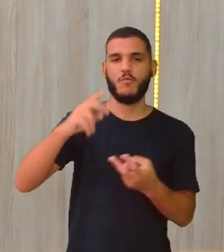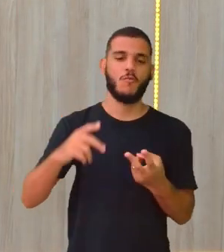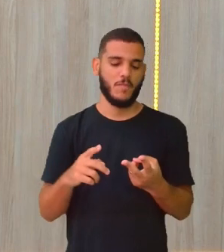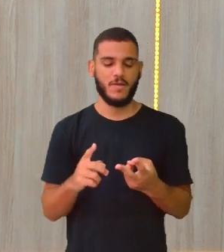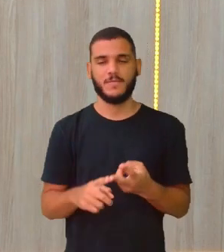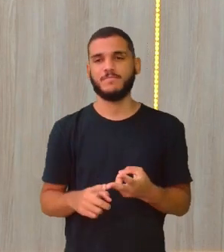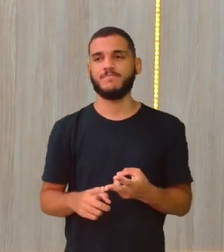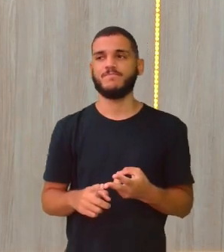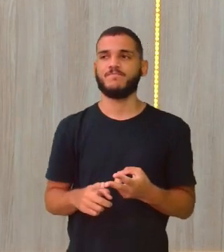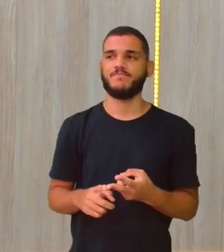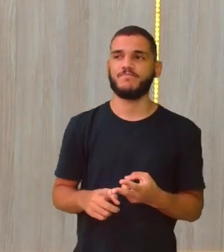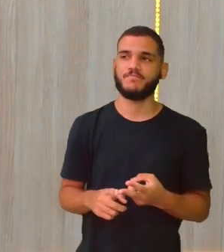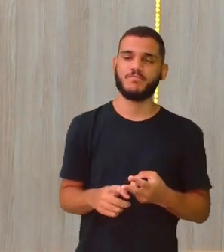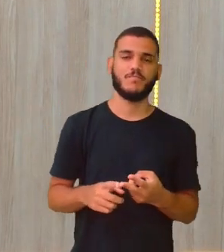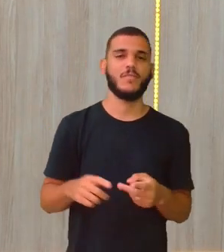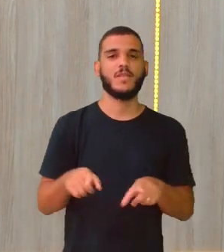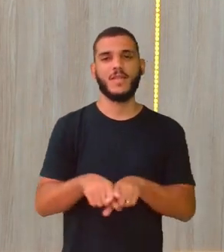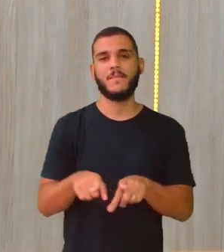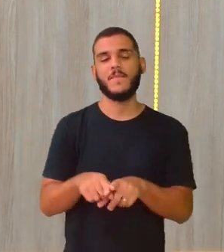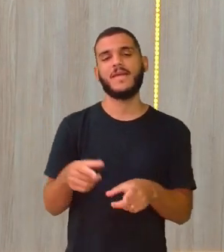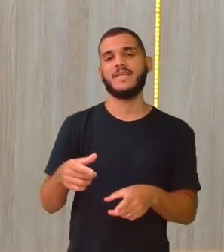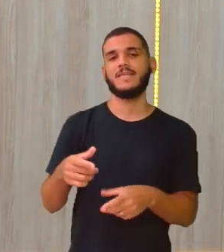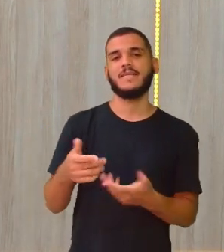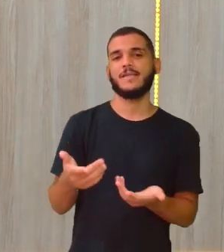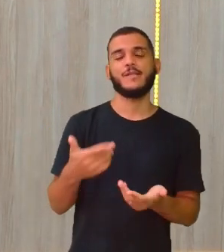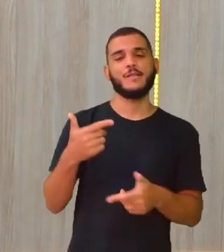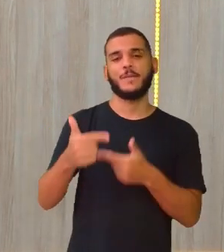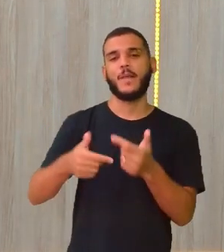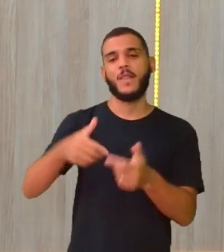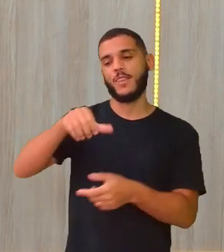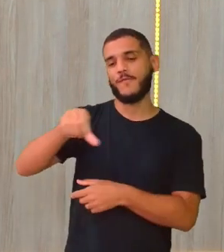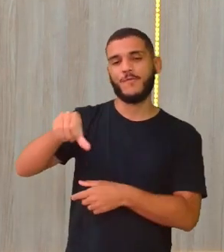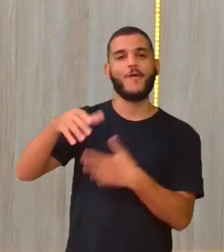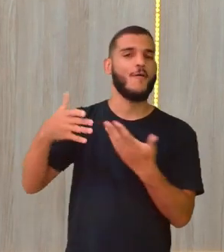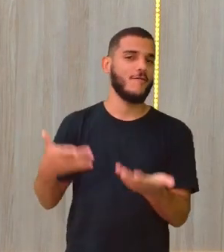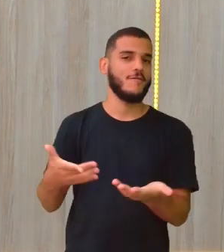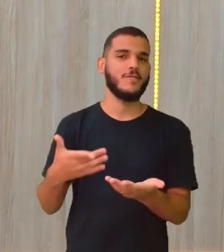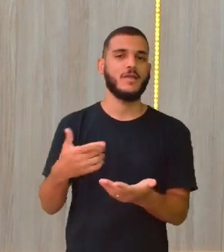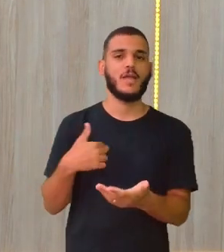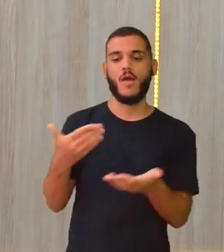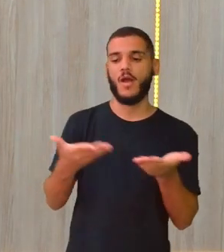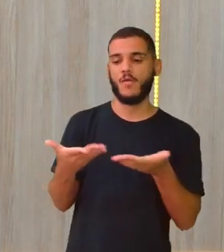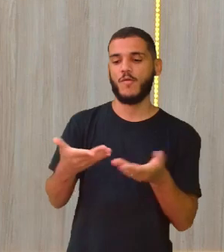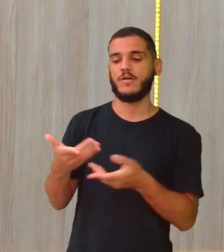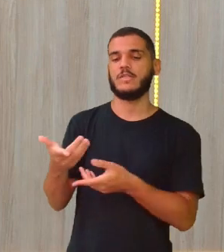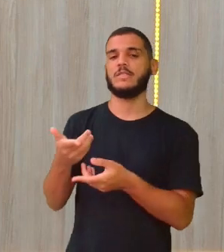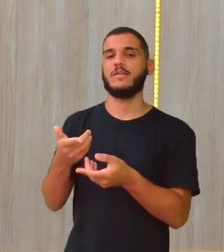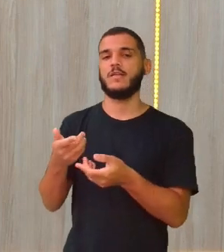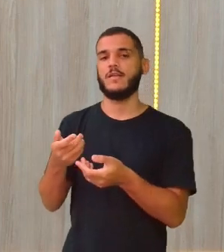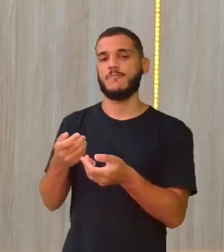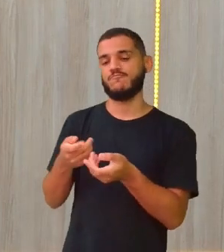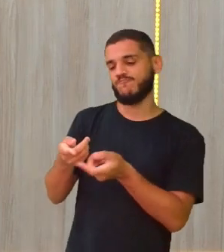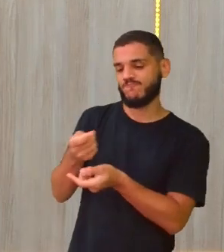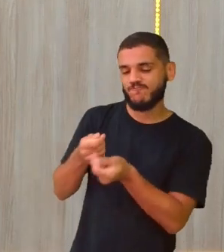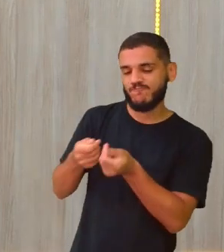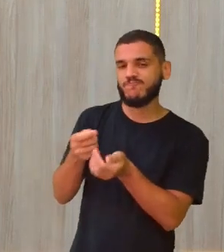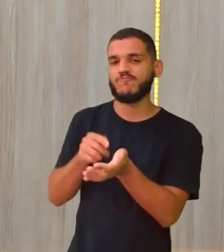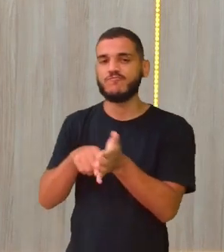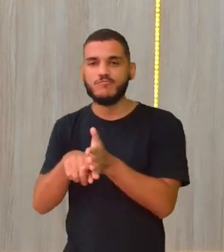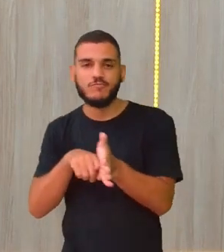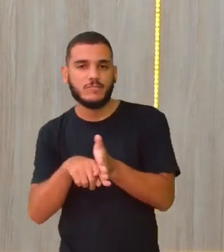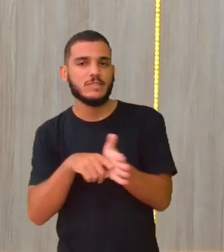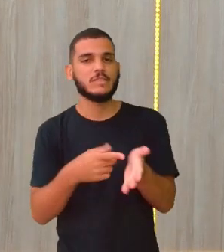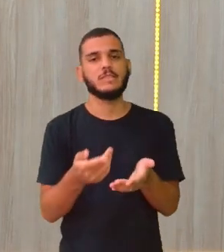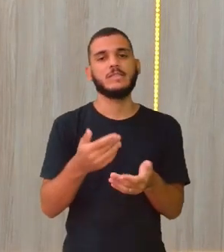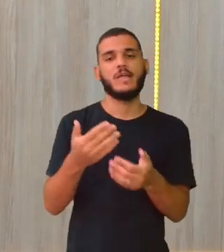Aí você pega lá 99 Pop. Aí você, não, o cara agora é negociar com o motorista. Eu pego um drive, aí vou lá e negocio o meu